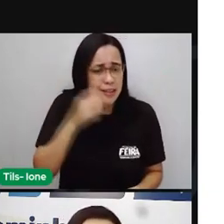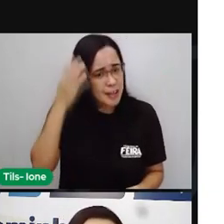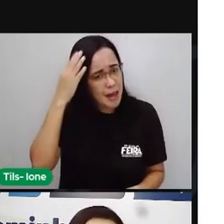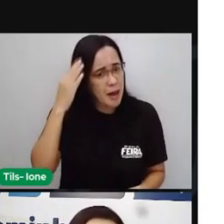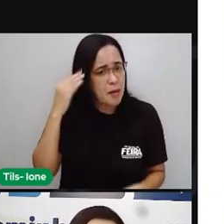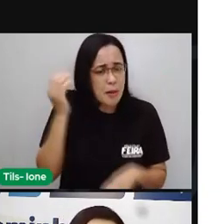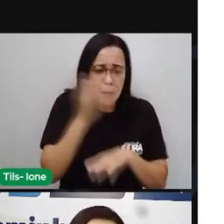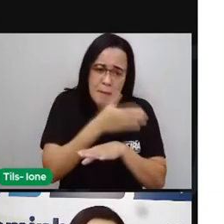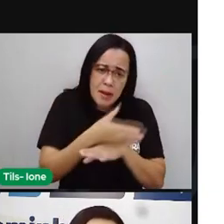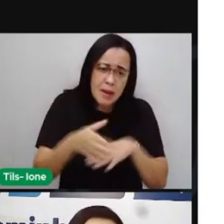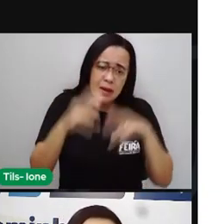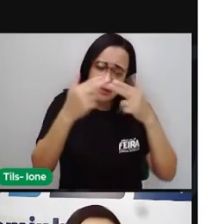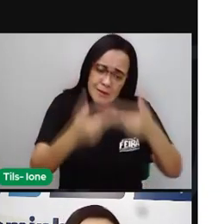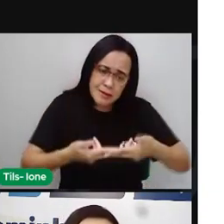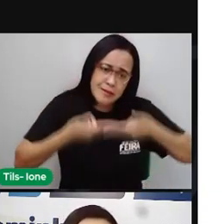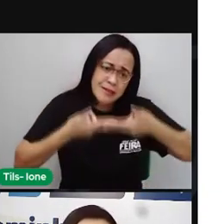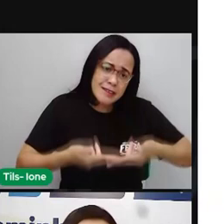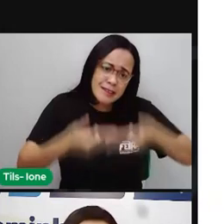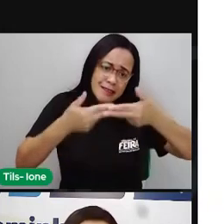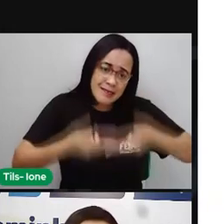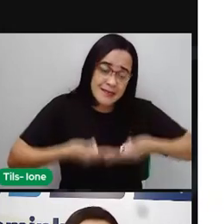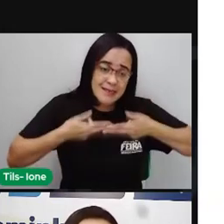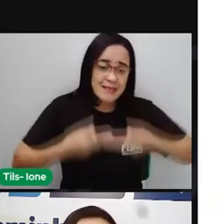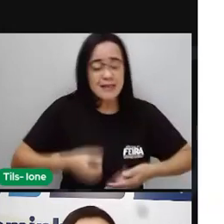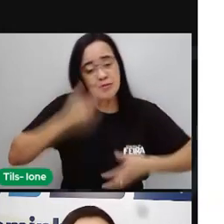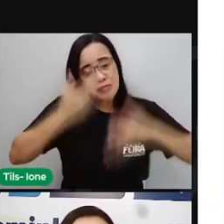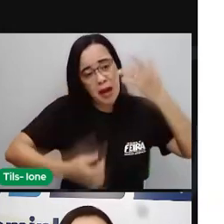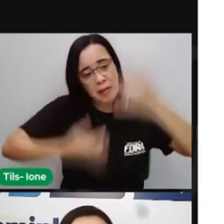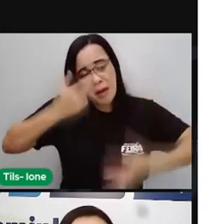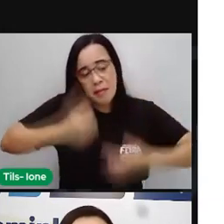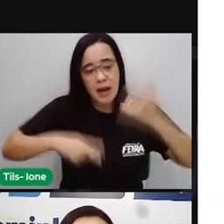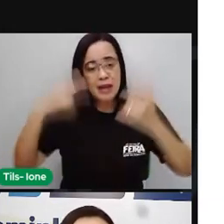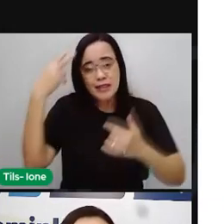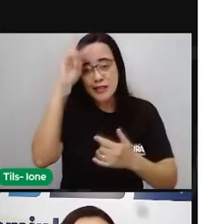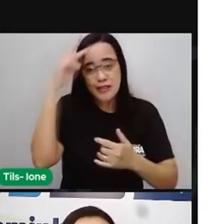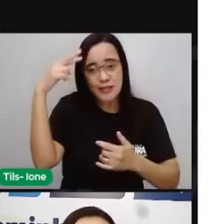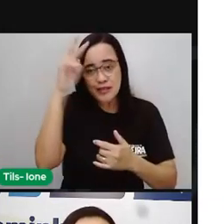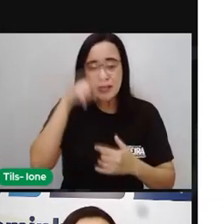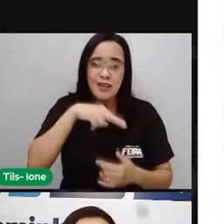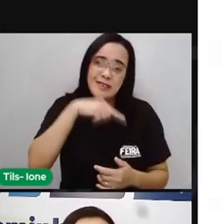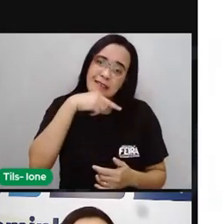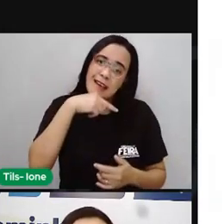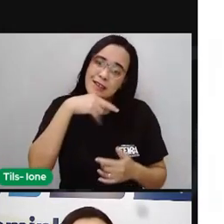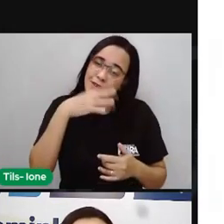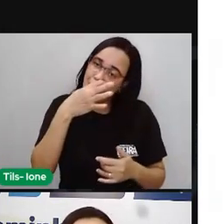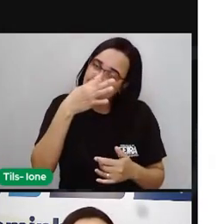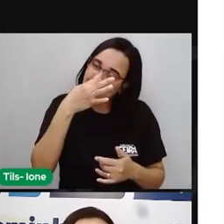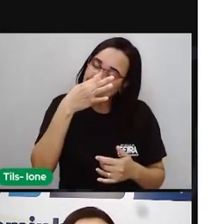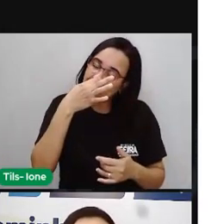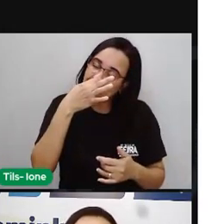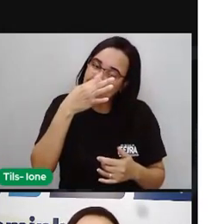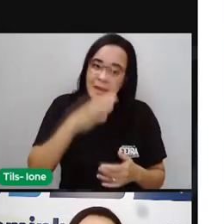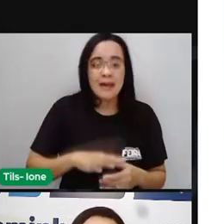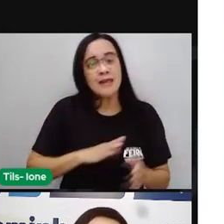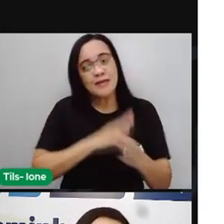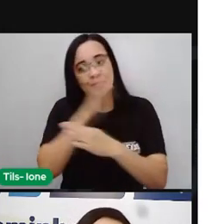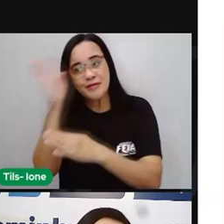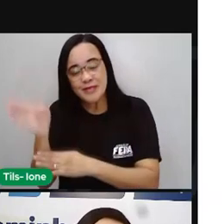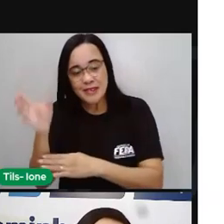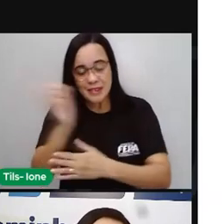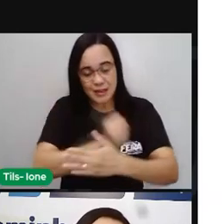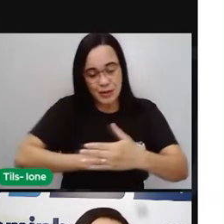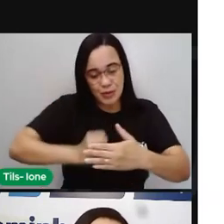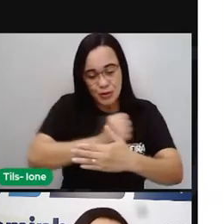cadeira de balanço, contava historinhas, encantava os netinhos. Ia para a cozinha, fazia bolo de